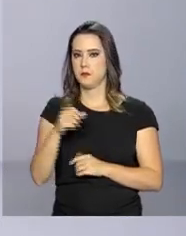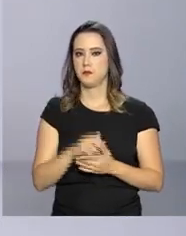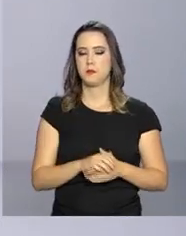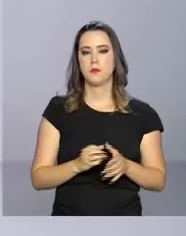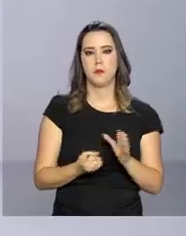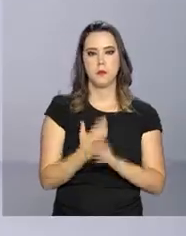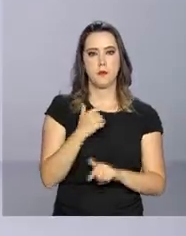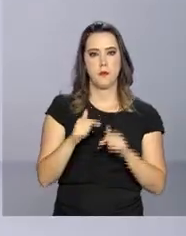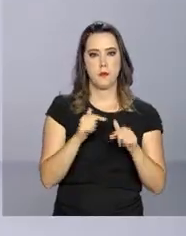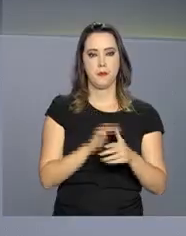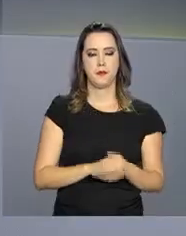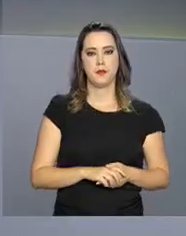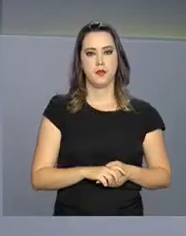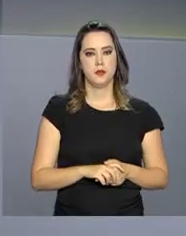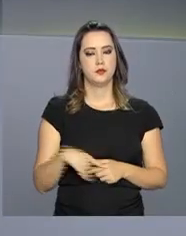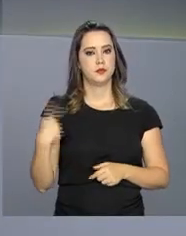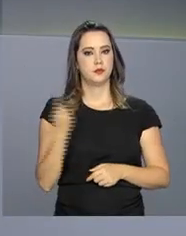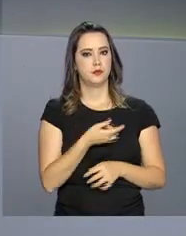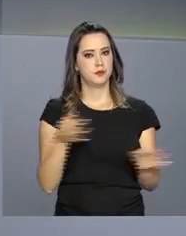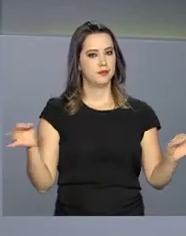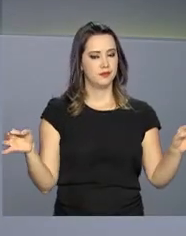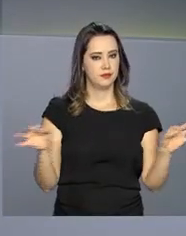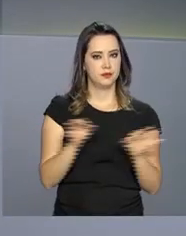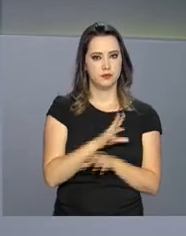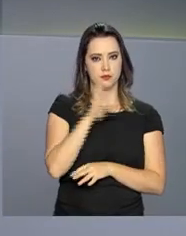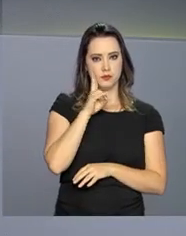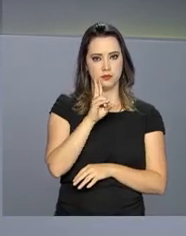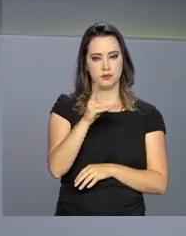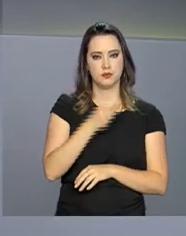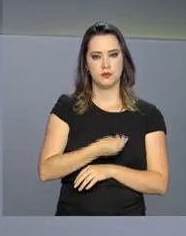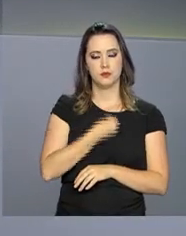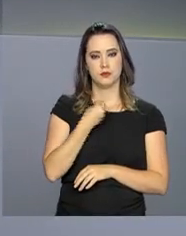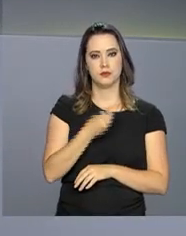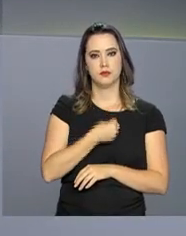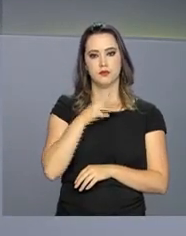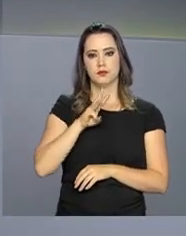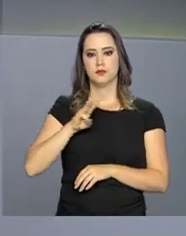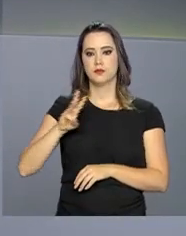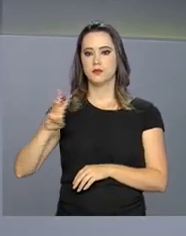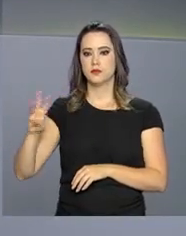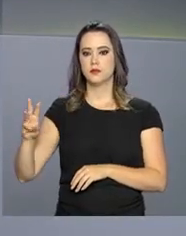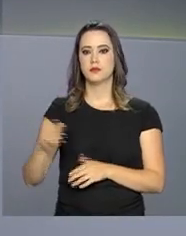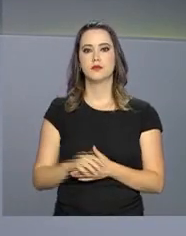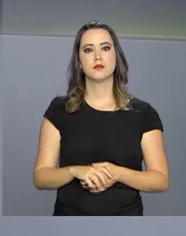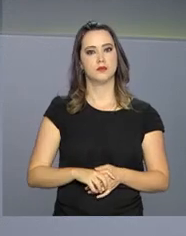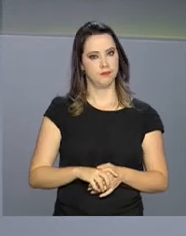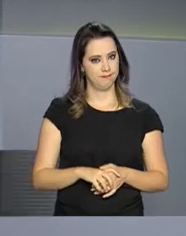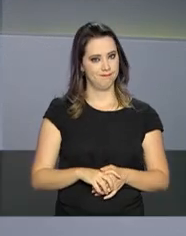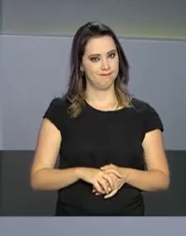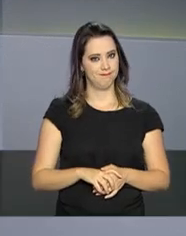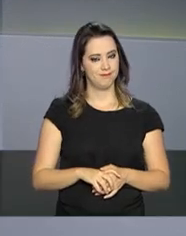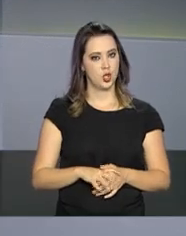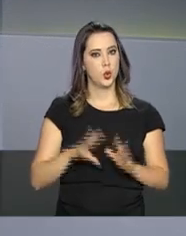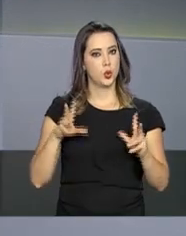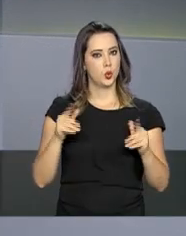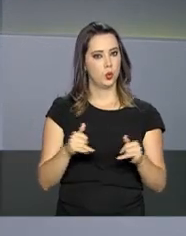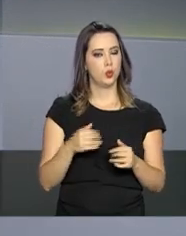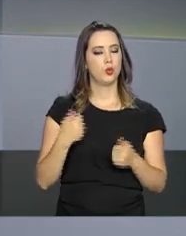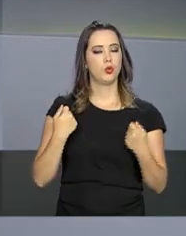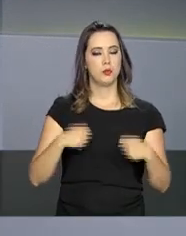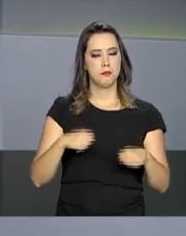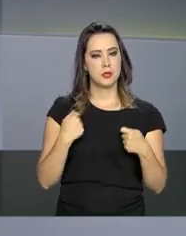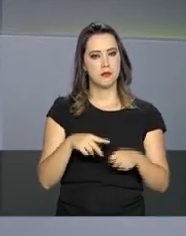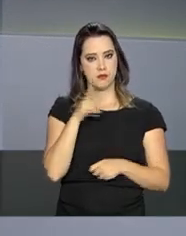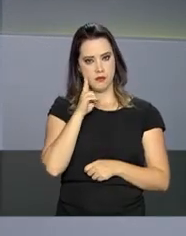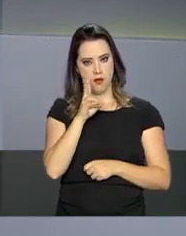empregos. Nós ficamos por aqui, você acompanha a programação ao vivo pelo site da NBR na internet. E todas